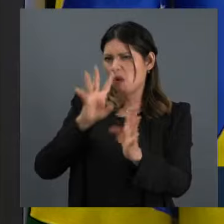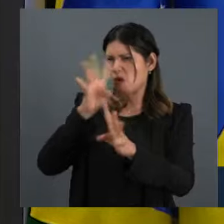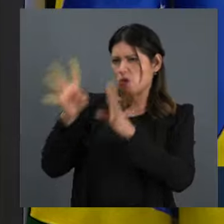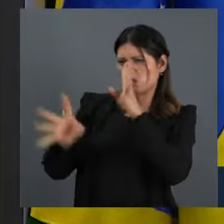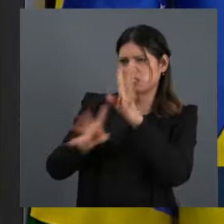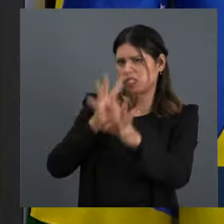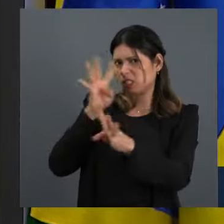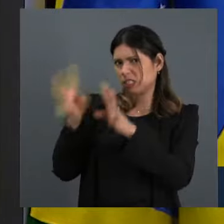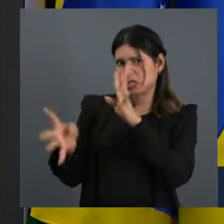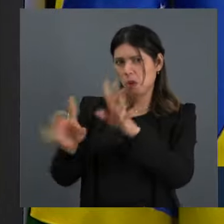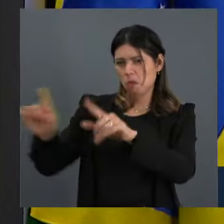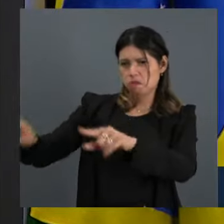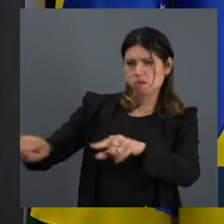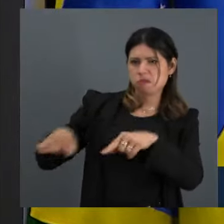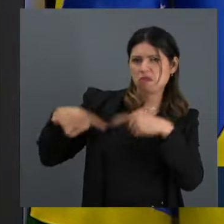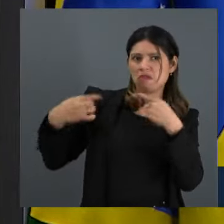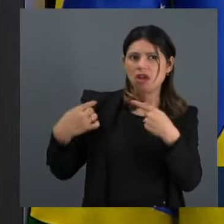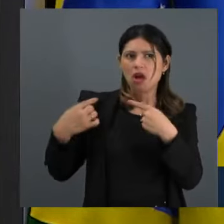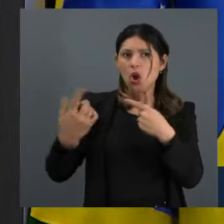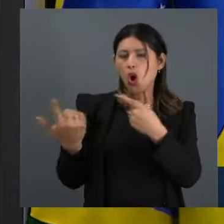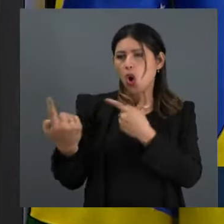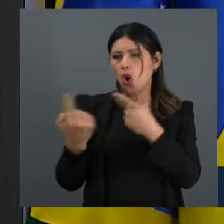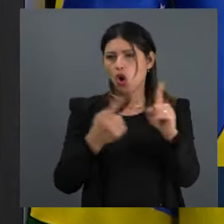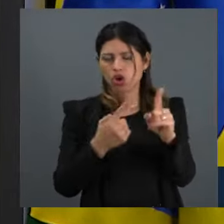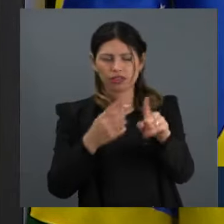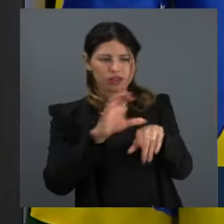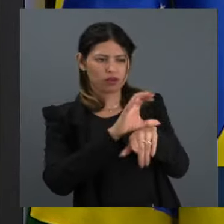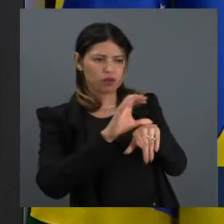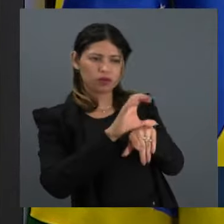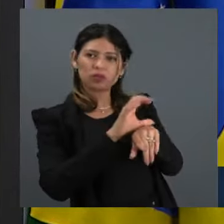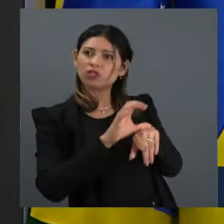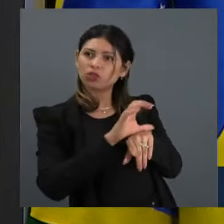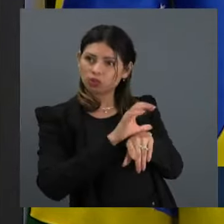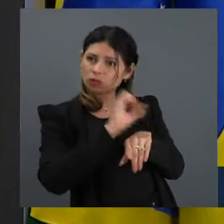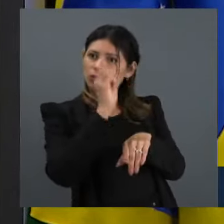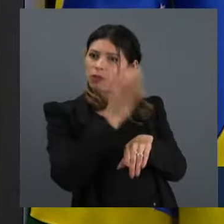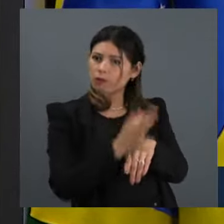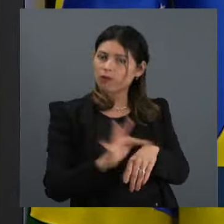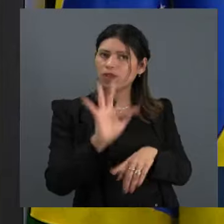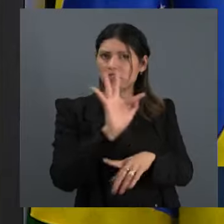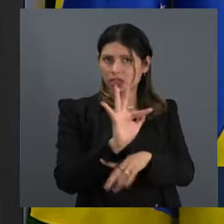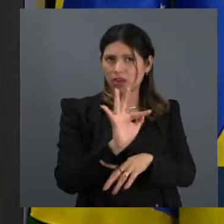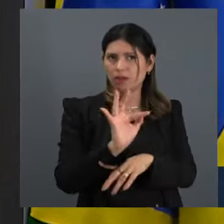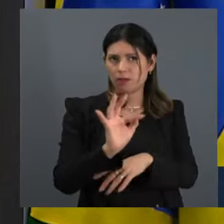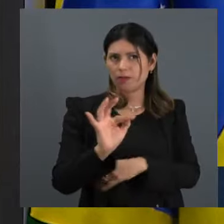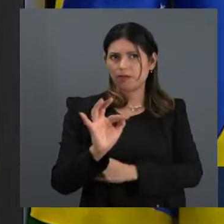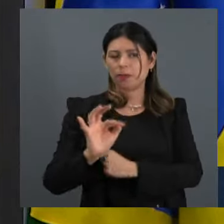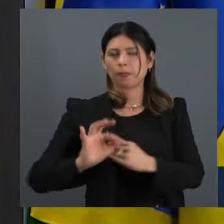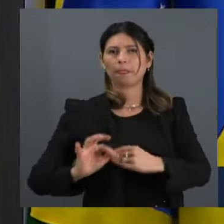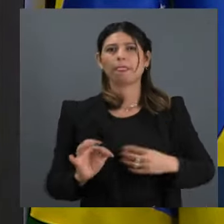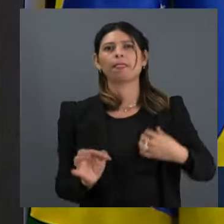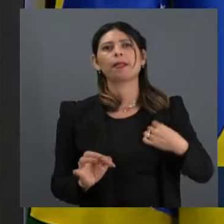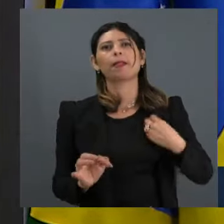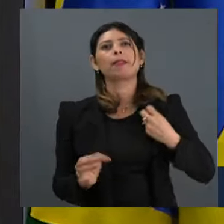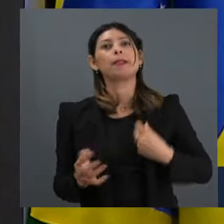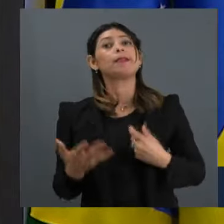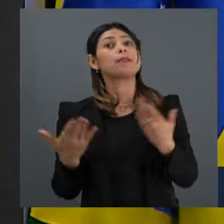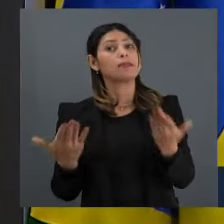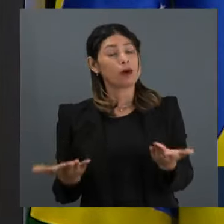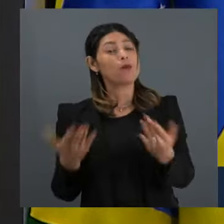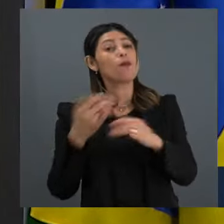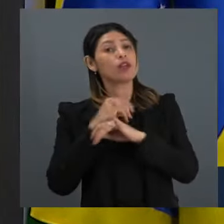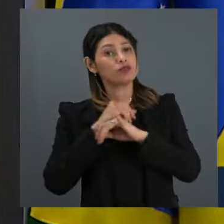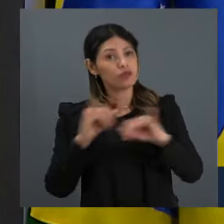contrariam flagrantemente a nossa Constituição. Eu volto a dizer, se o senhor me der um minuto e eu prometo terminar, volto a dizer